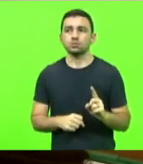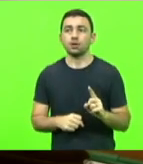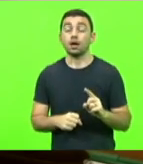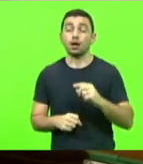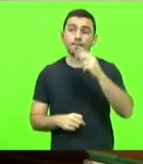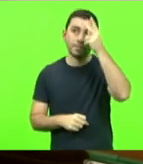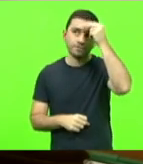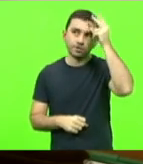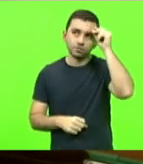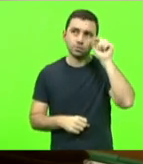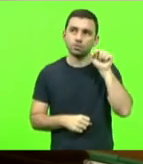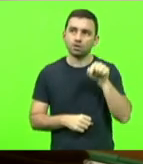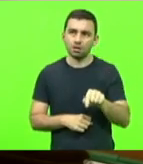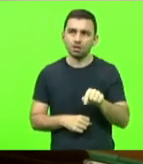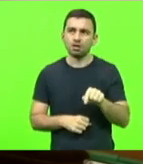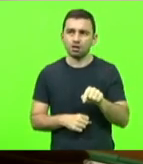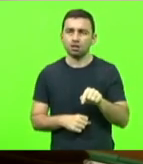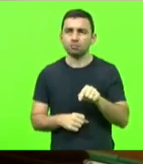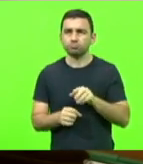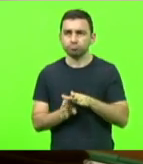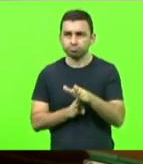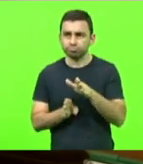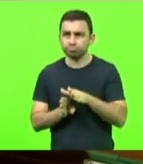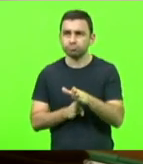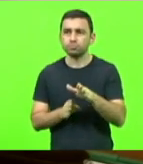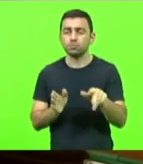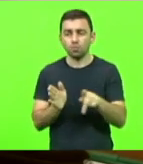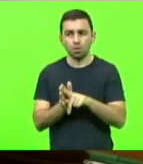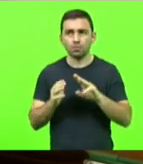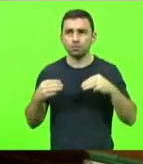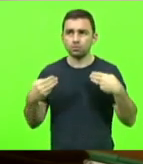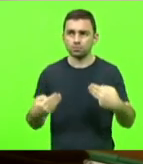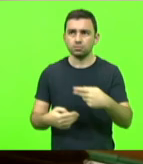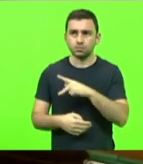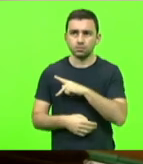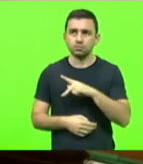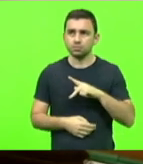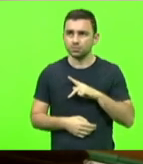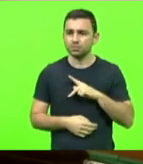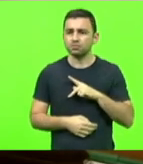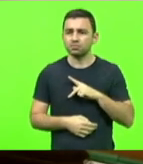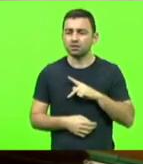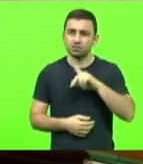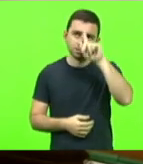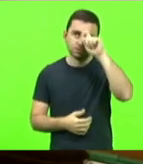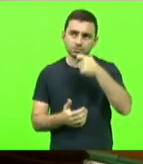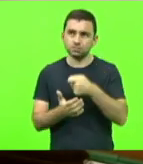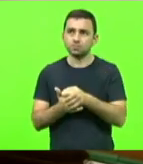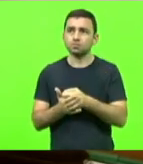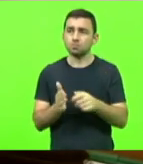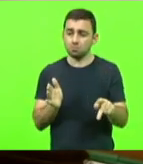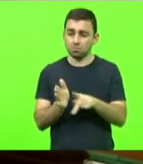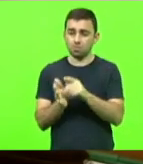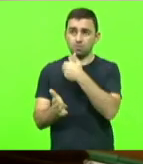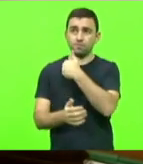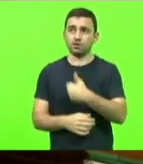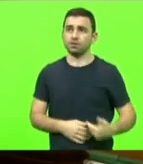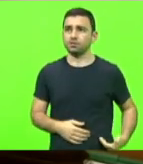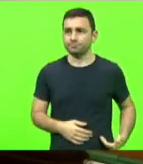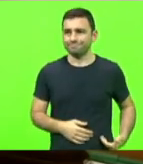faça da recomendação do Ministério Público uma decisão de governo. A